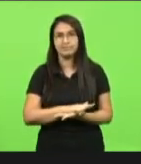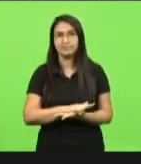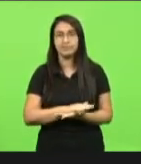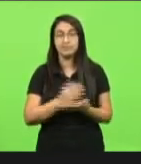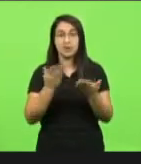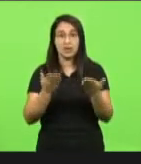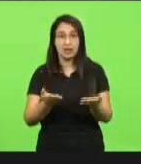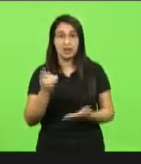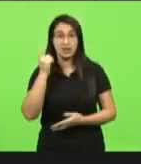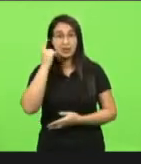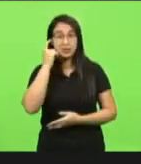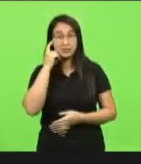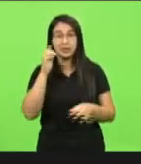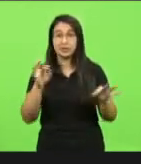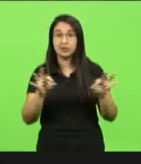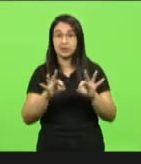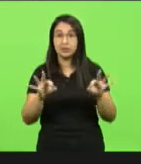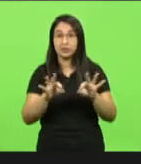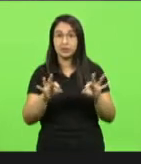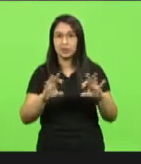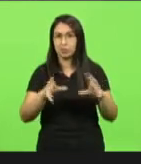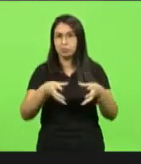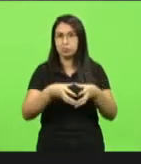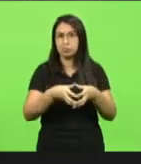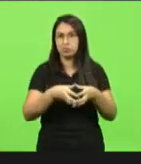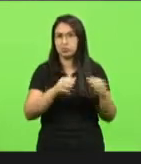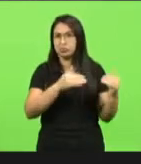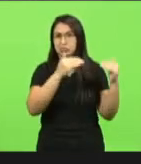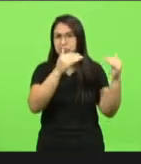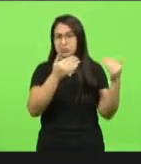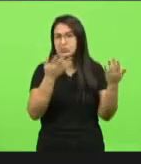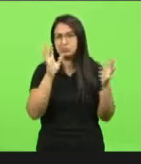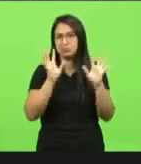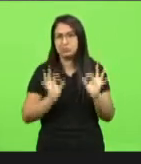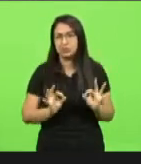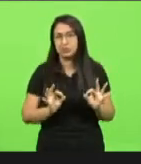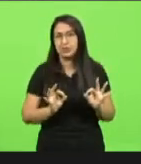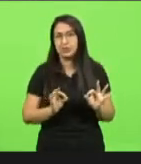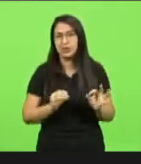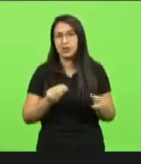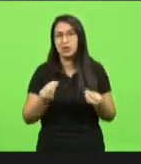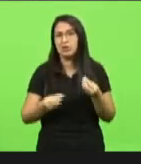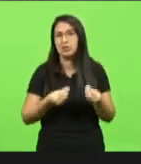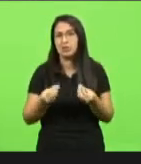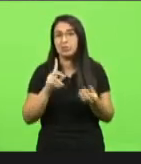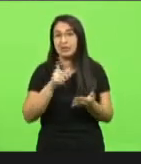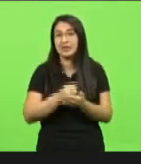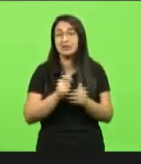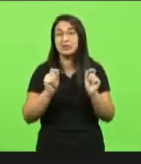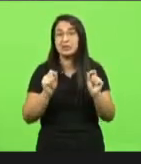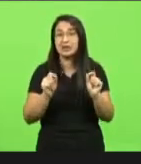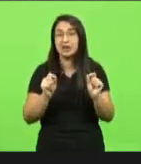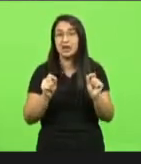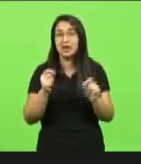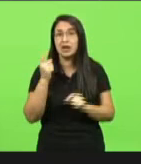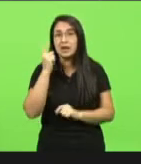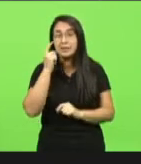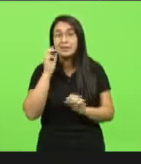pensam, né? Eu acho que a cúpula, o comando, não sei, quem parte, não pensam que também